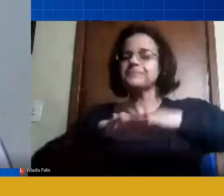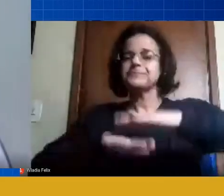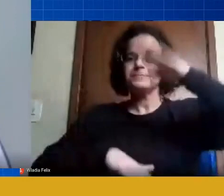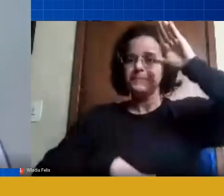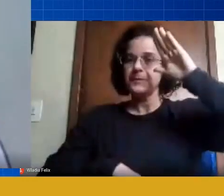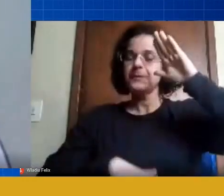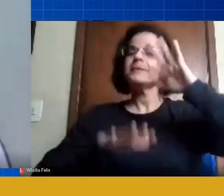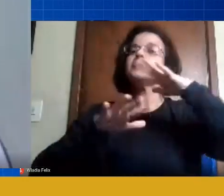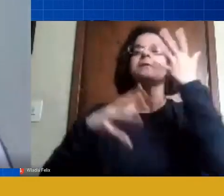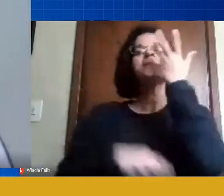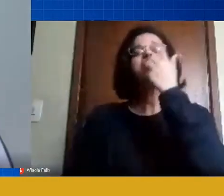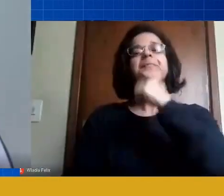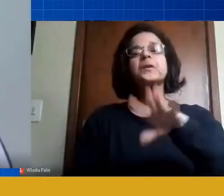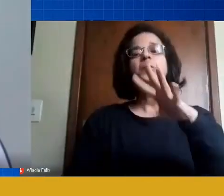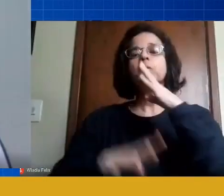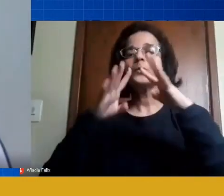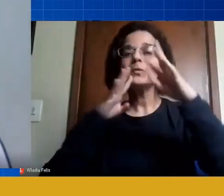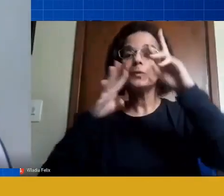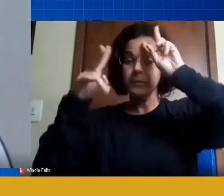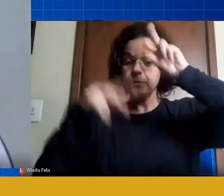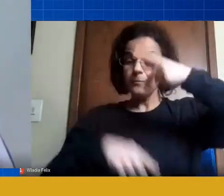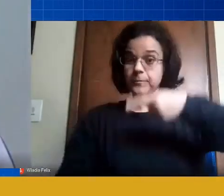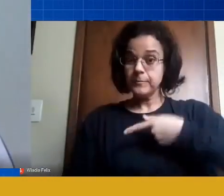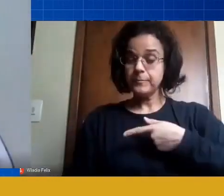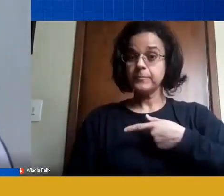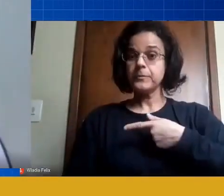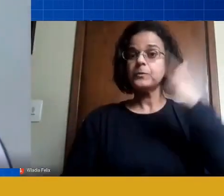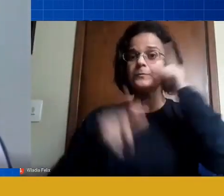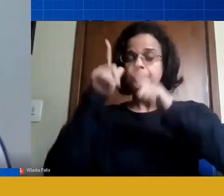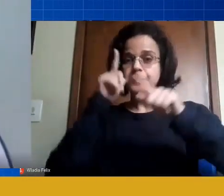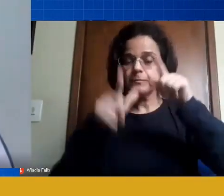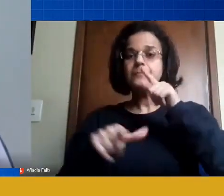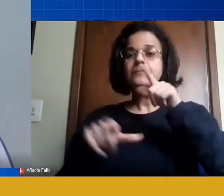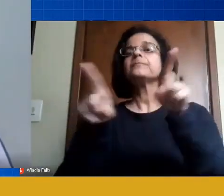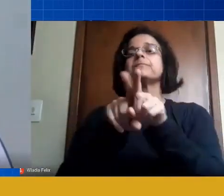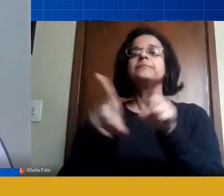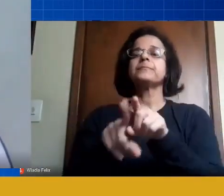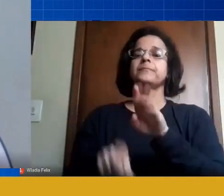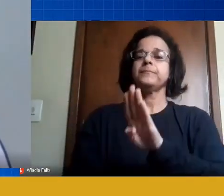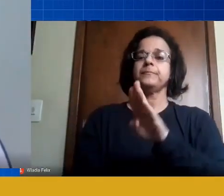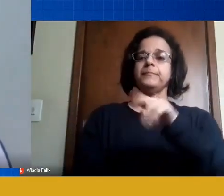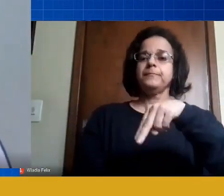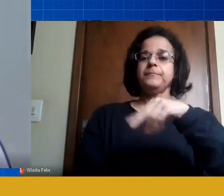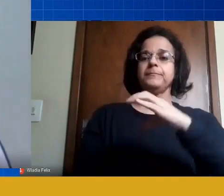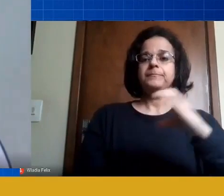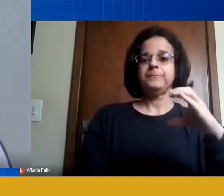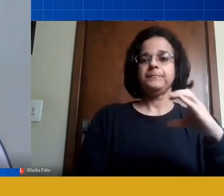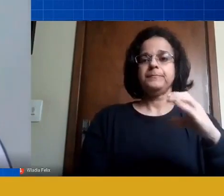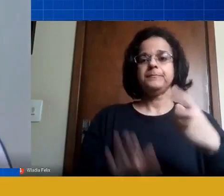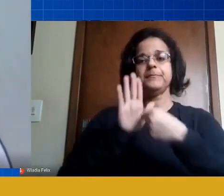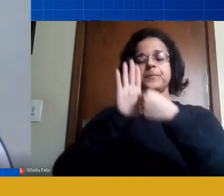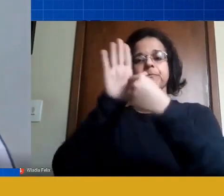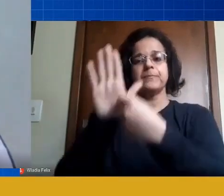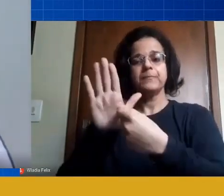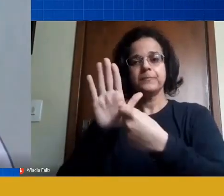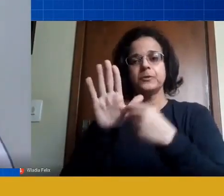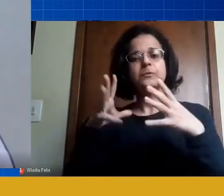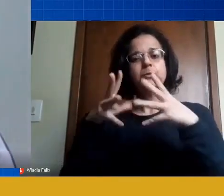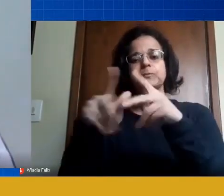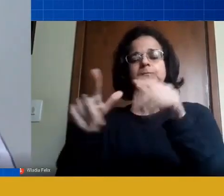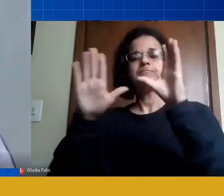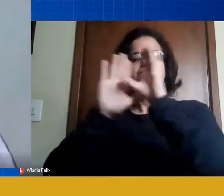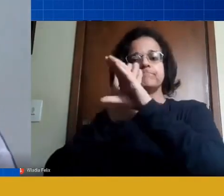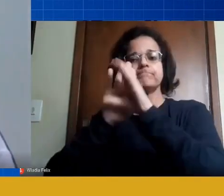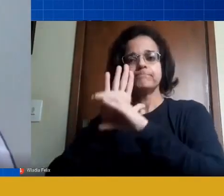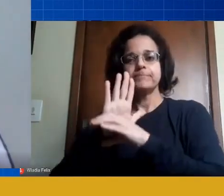conheça que a criança conheça o seu potencial como a BNCC traz claramente todos esses conceitos e buscar